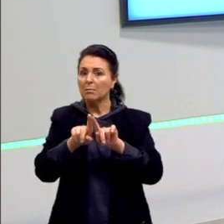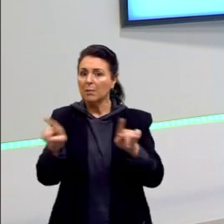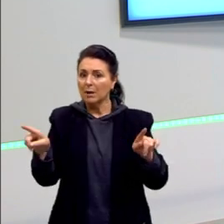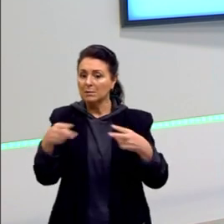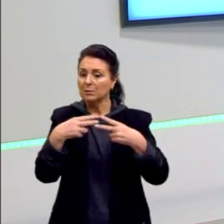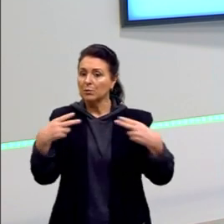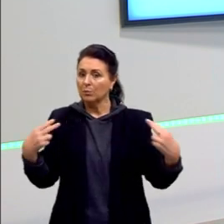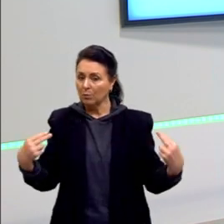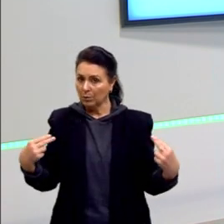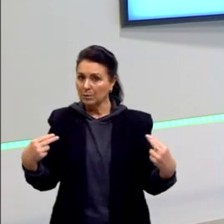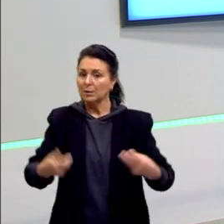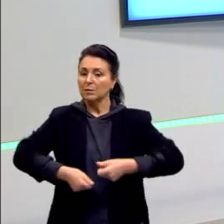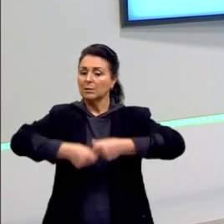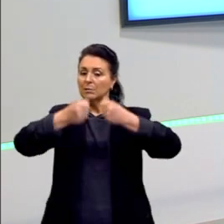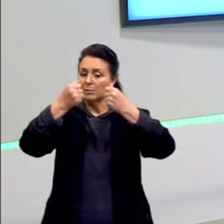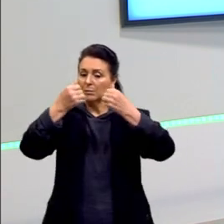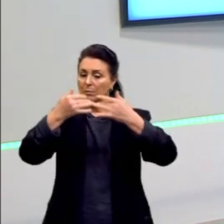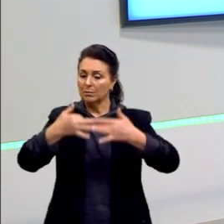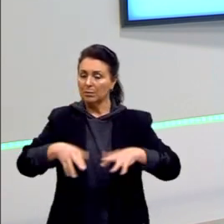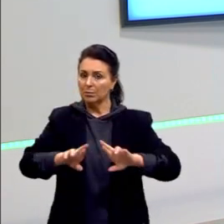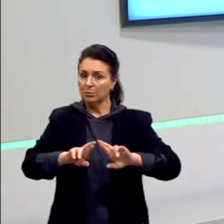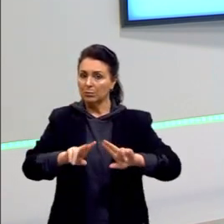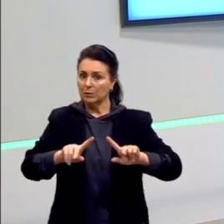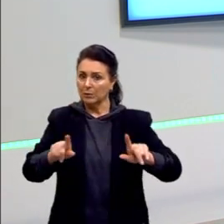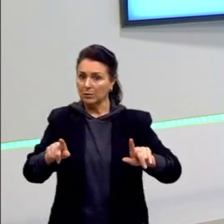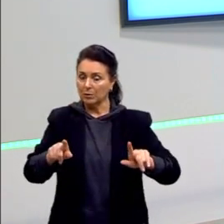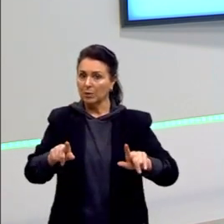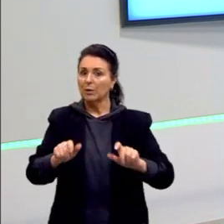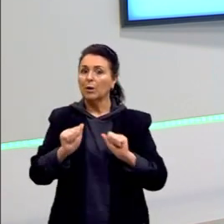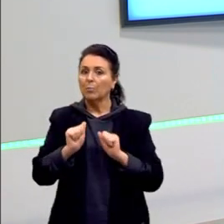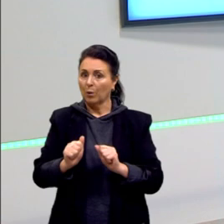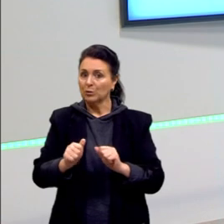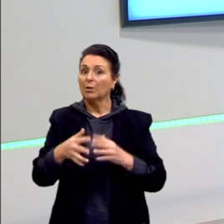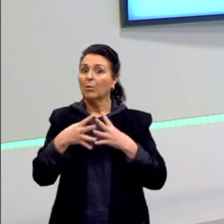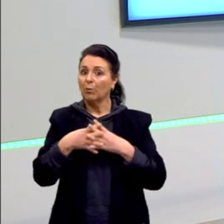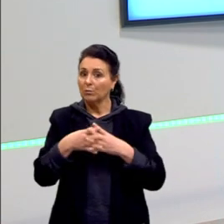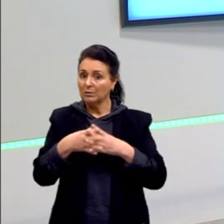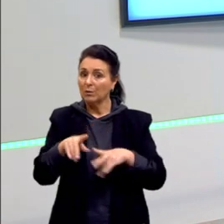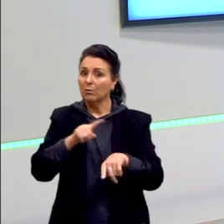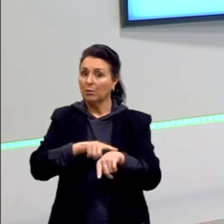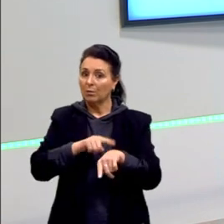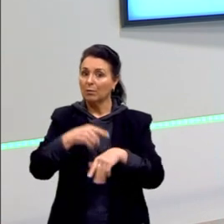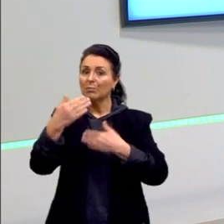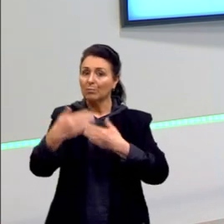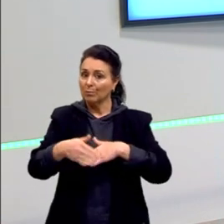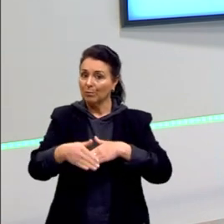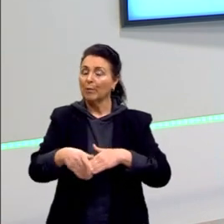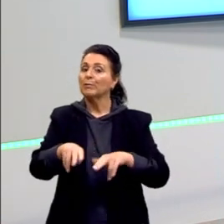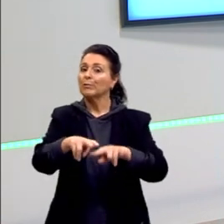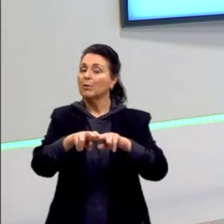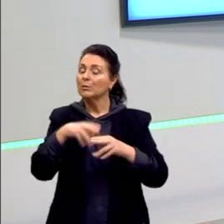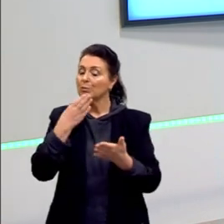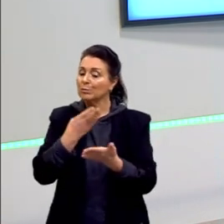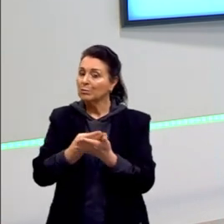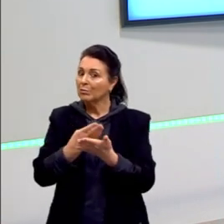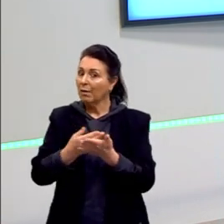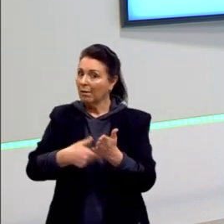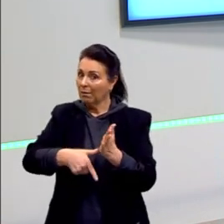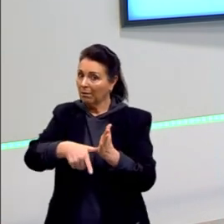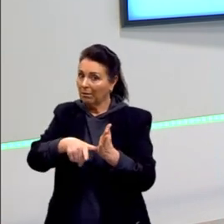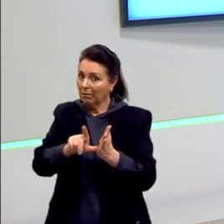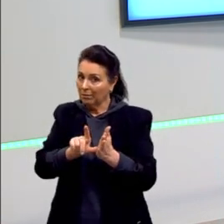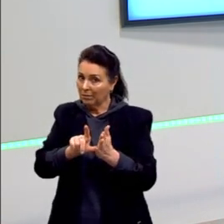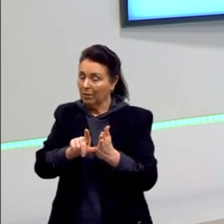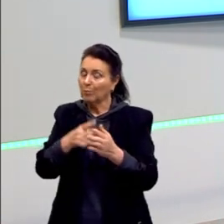diferentes, que pode pegar e te confundir na prova. Então, é bom se ligar nessa diferença.